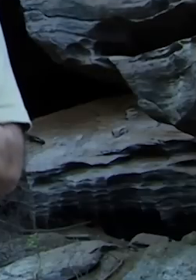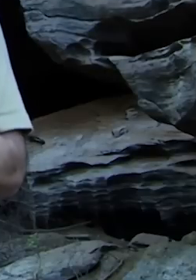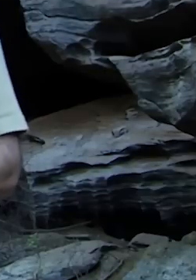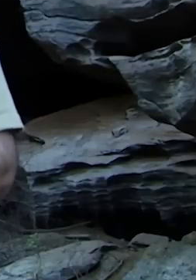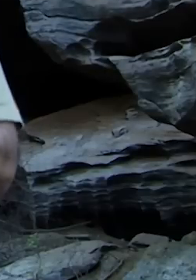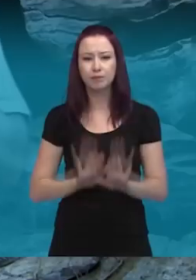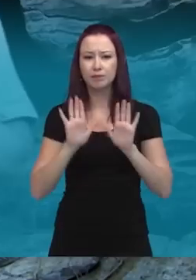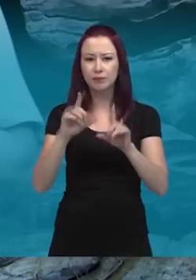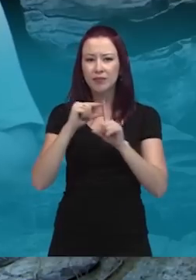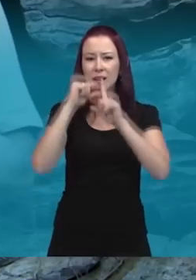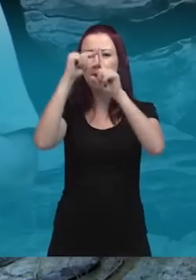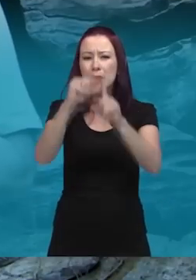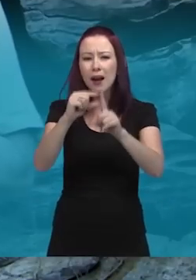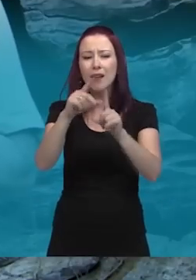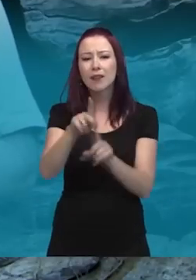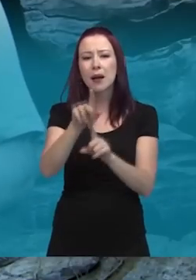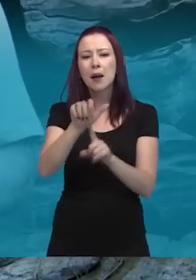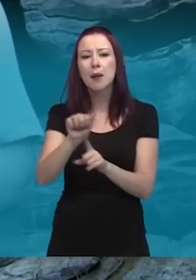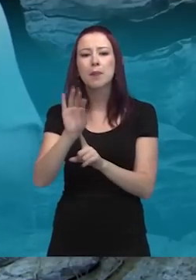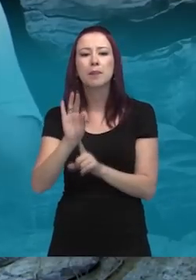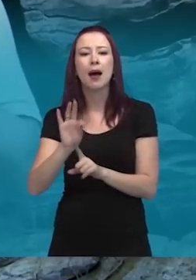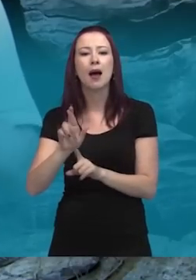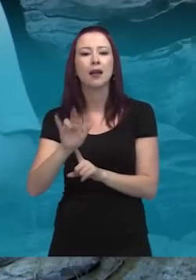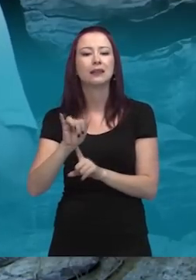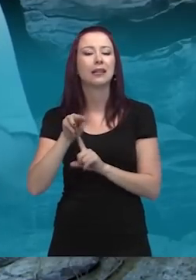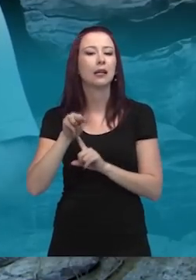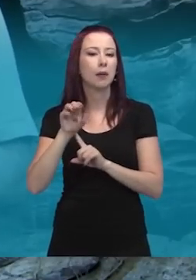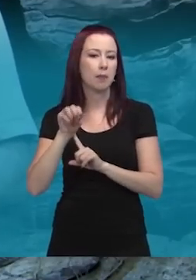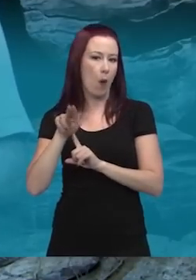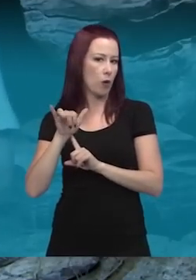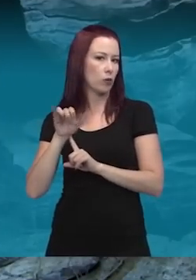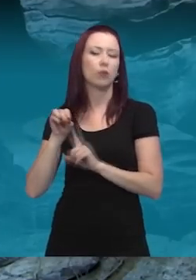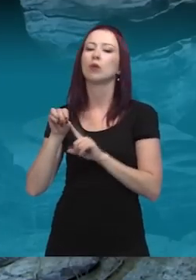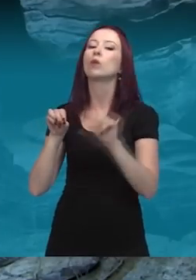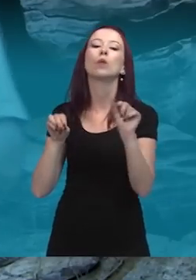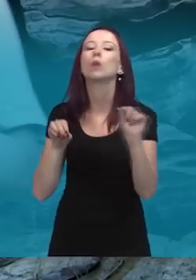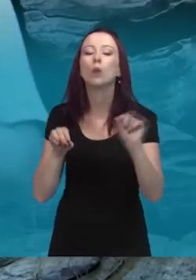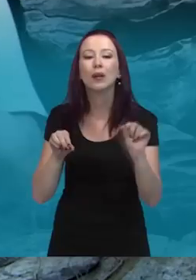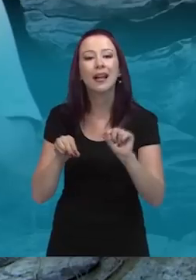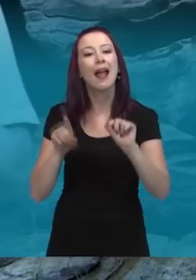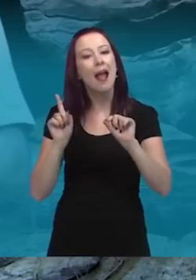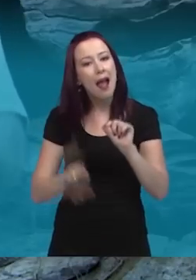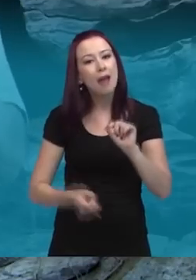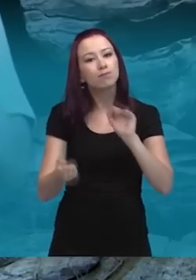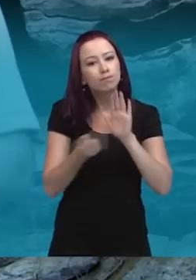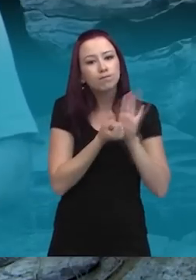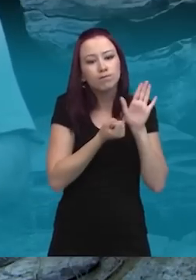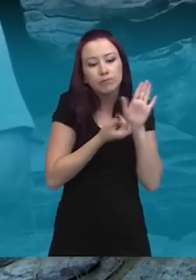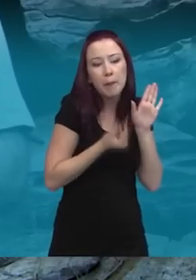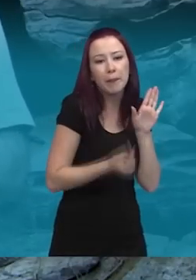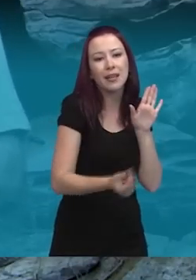A palavra patrimônio, no sentido que nós usamos, é exatamente isso. É constituir e preservar